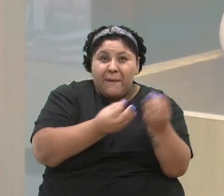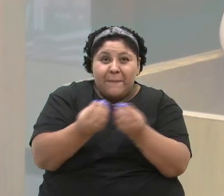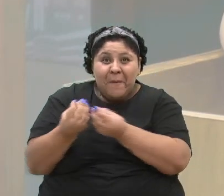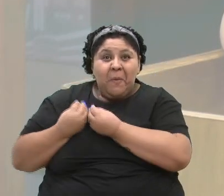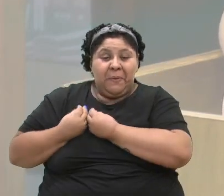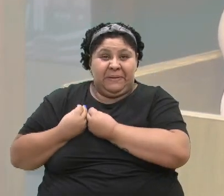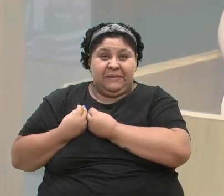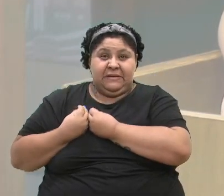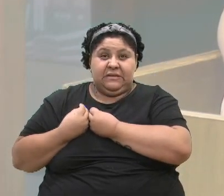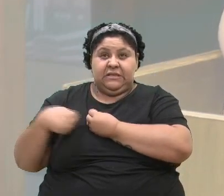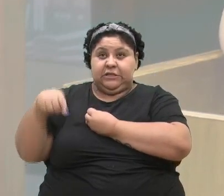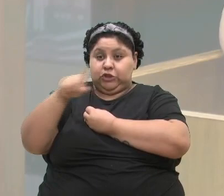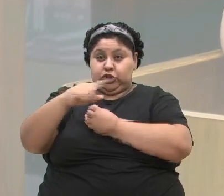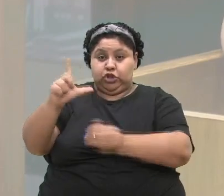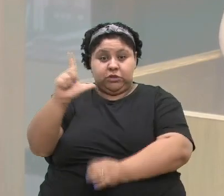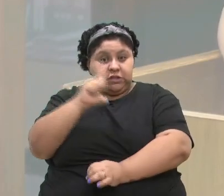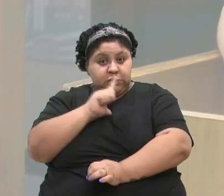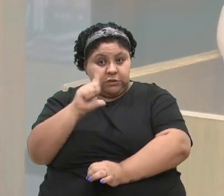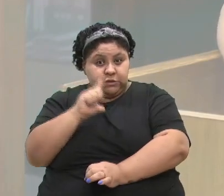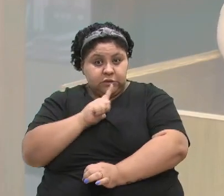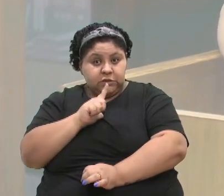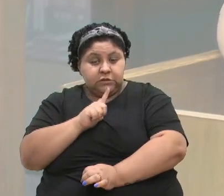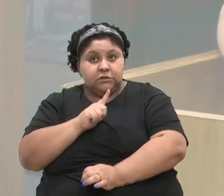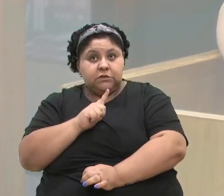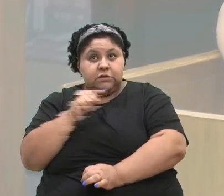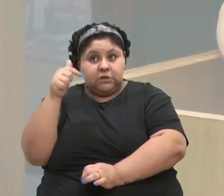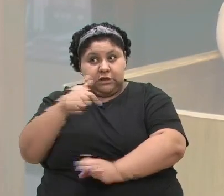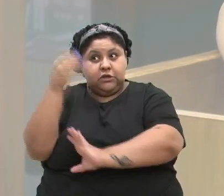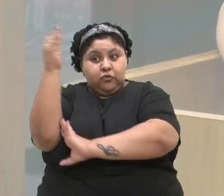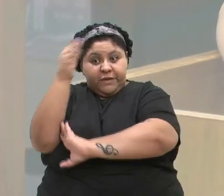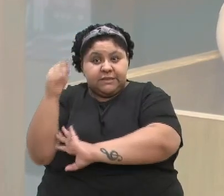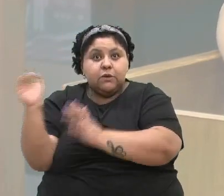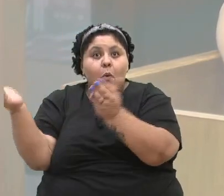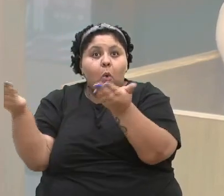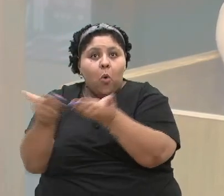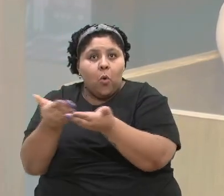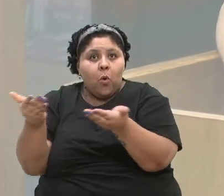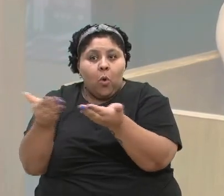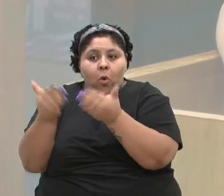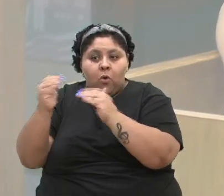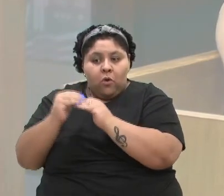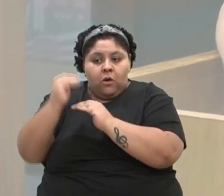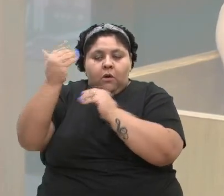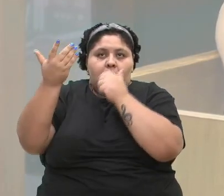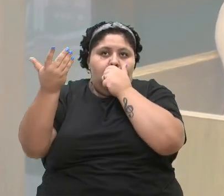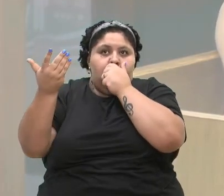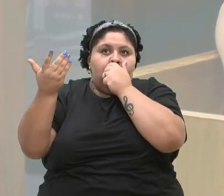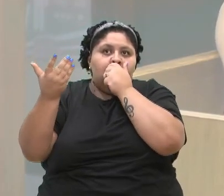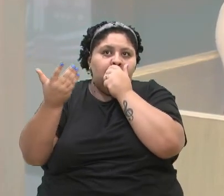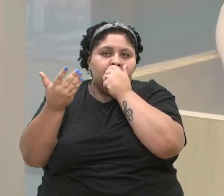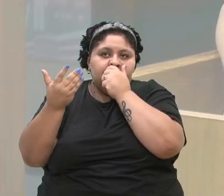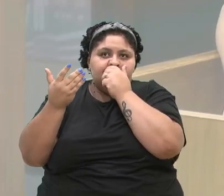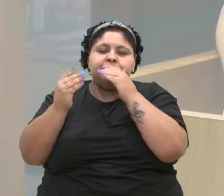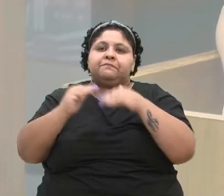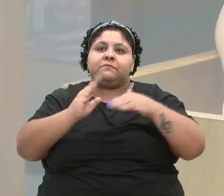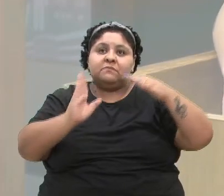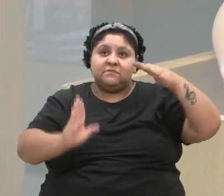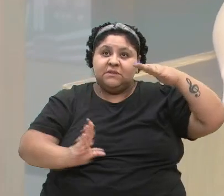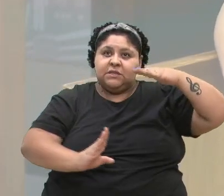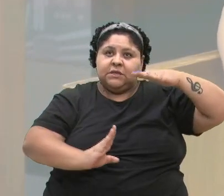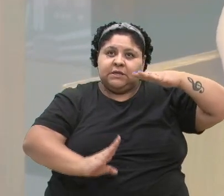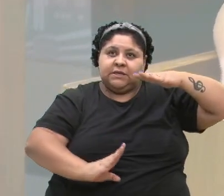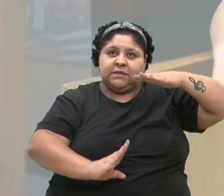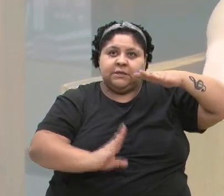Porque se nós tivermos, e nós temos no Brasil atualmente, mais teto, mais